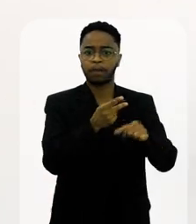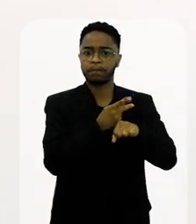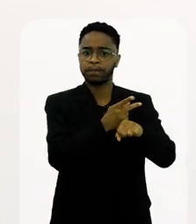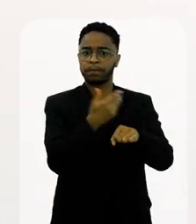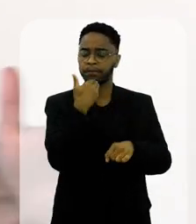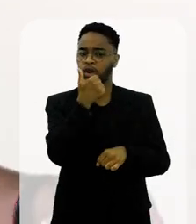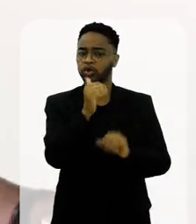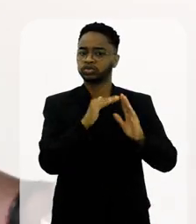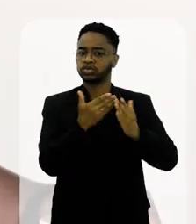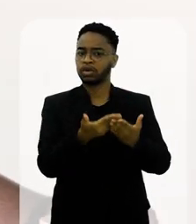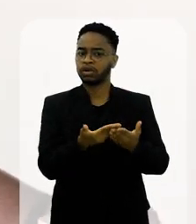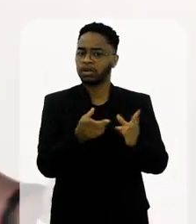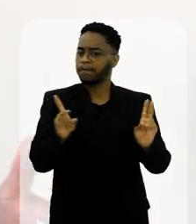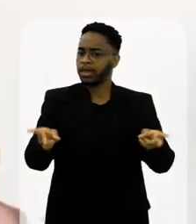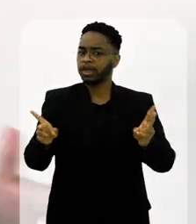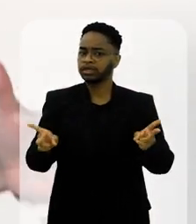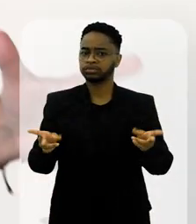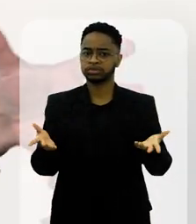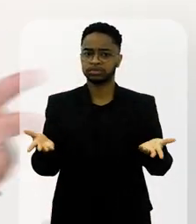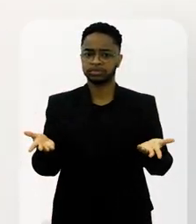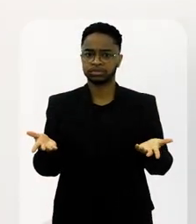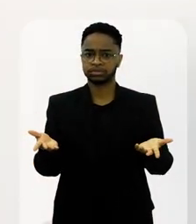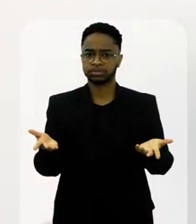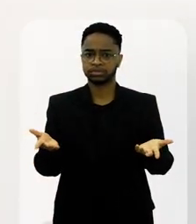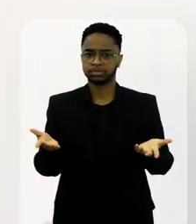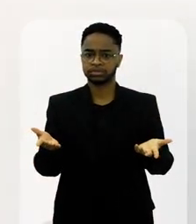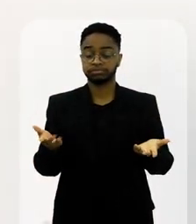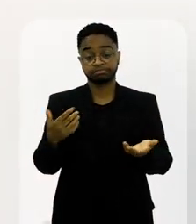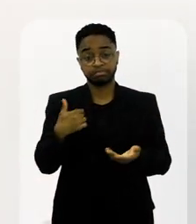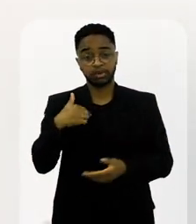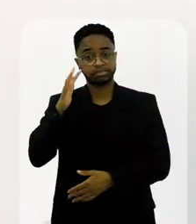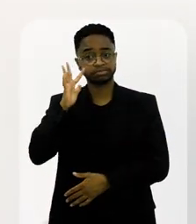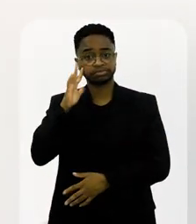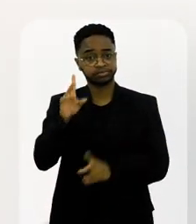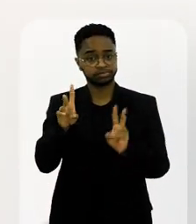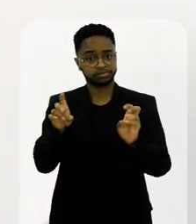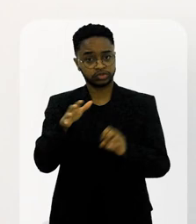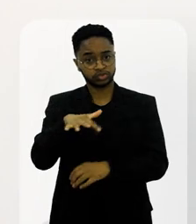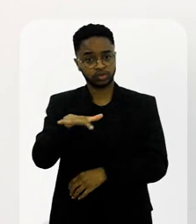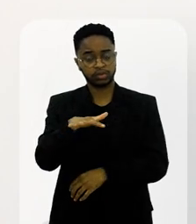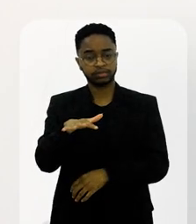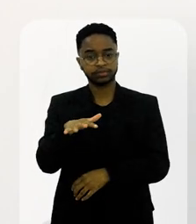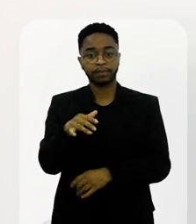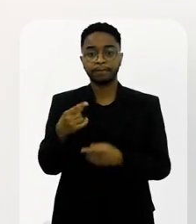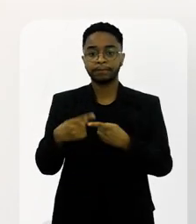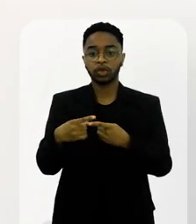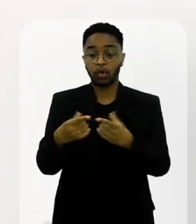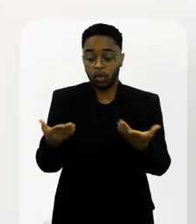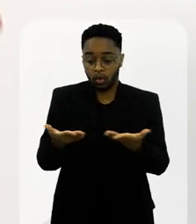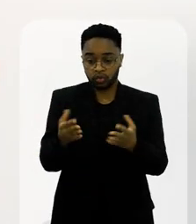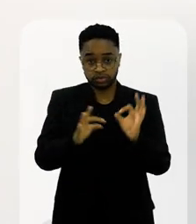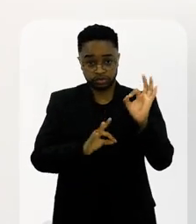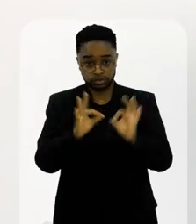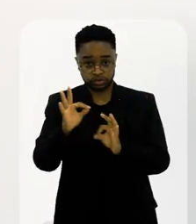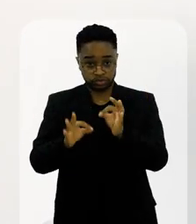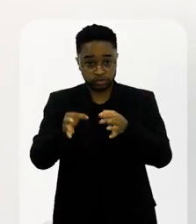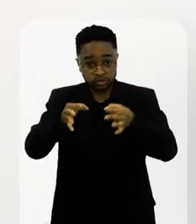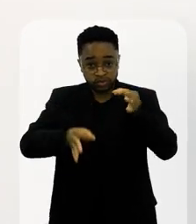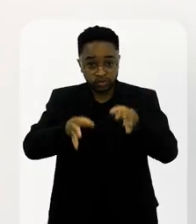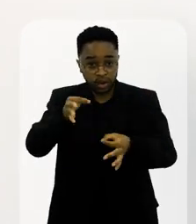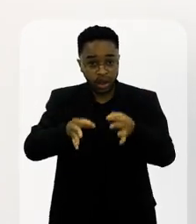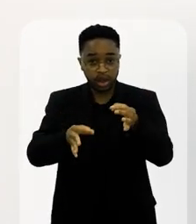de melhor escola para a mesma escola de samba? E eu fiquei pensando sobre isso. Esse formato do júri hoje,